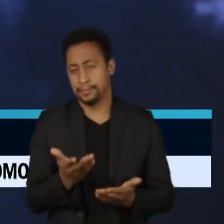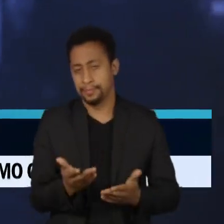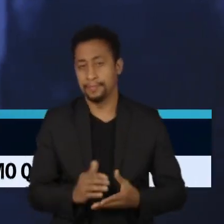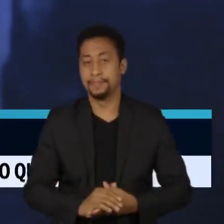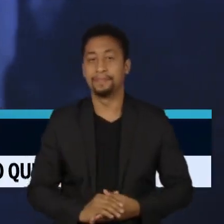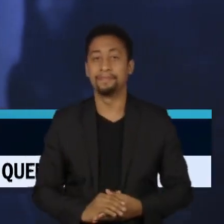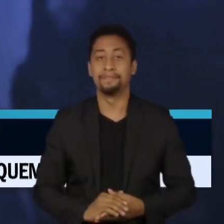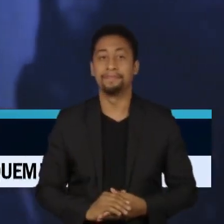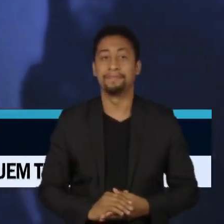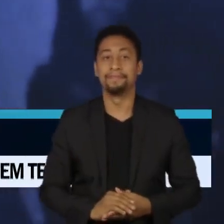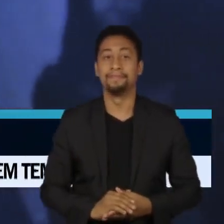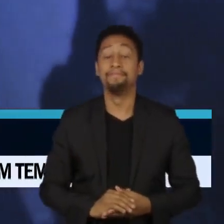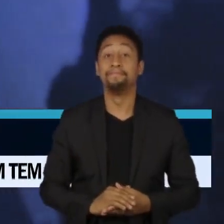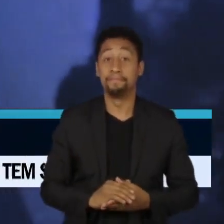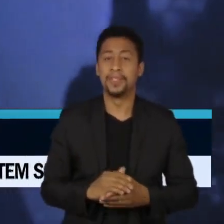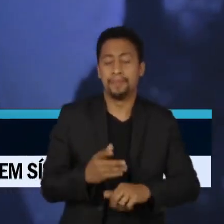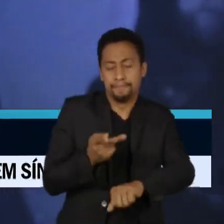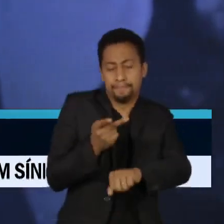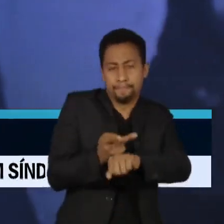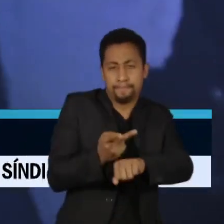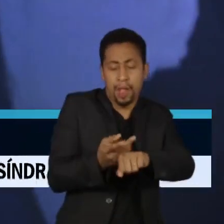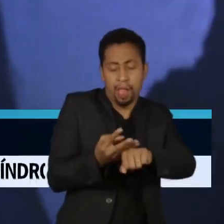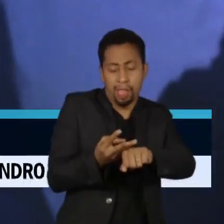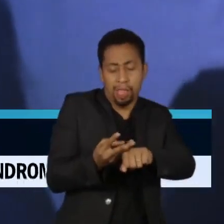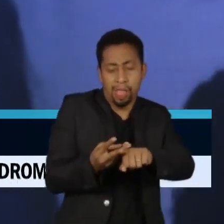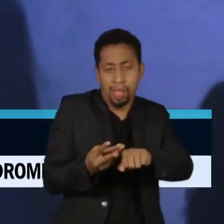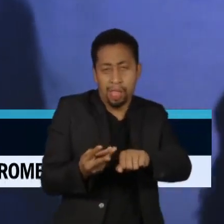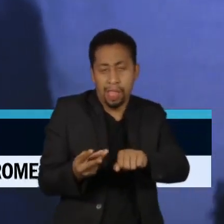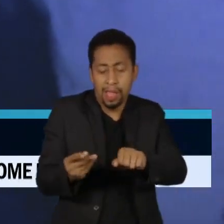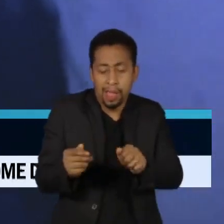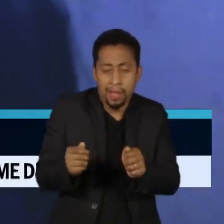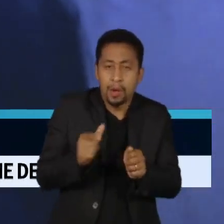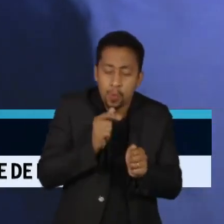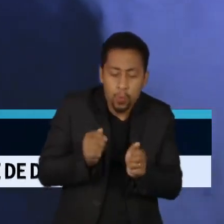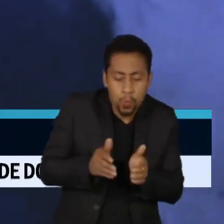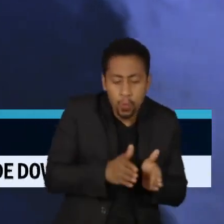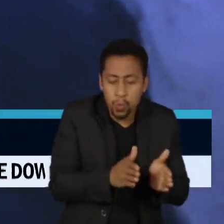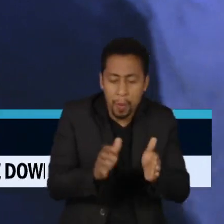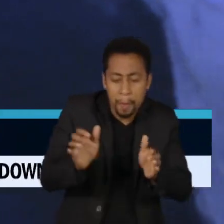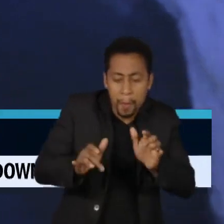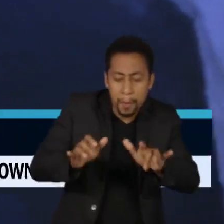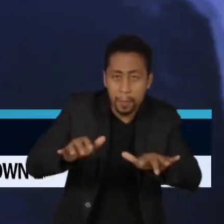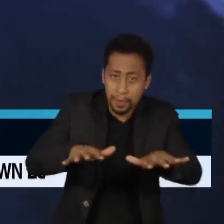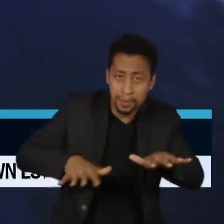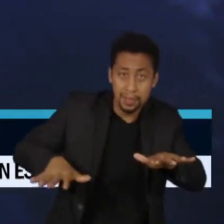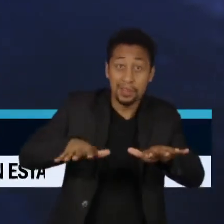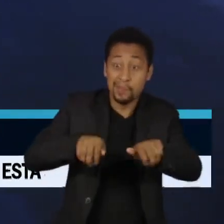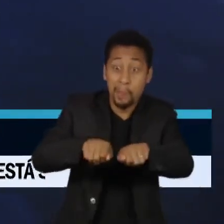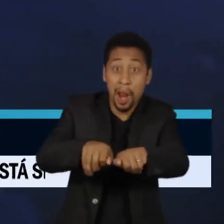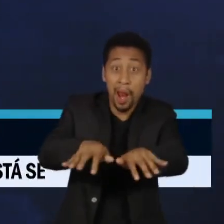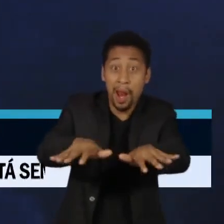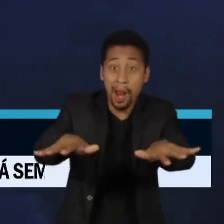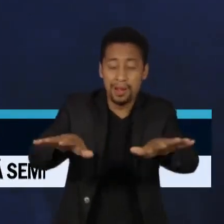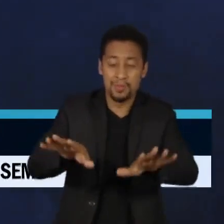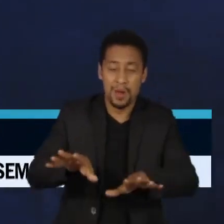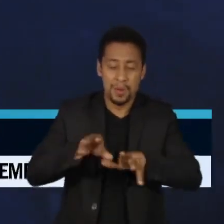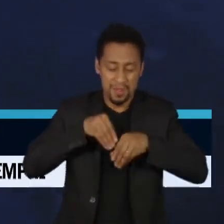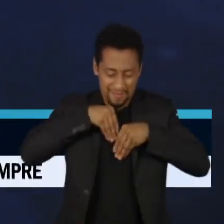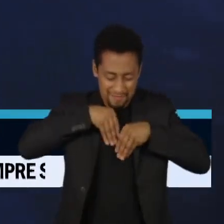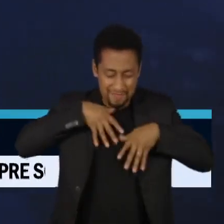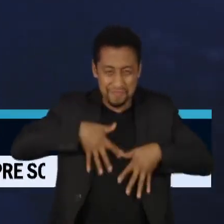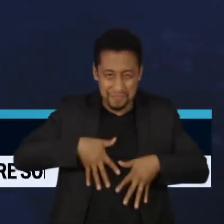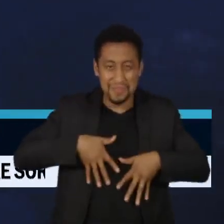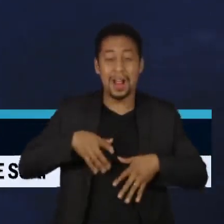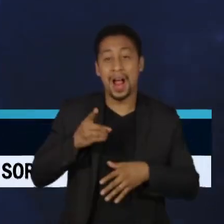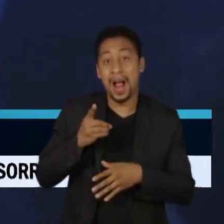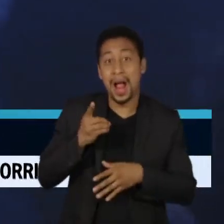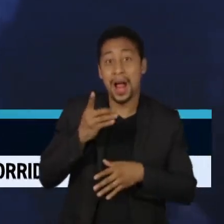A contaminação por mercúrio em garimpos ilegais afetou indígenas de 14 regiões do território Yanomami, segundo um laudo da Polícia